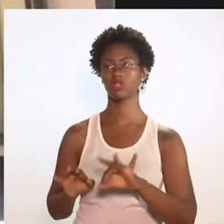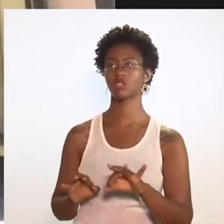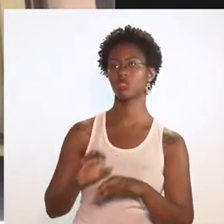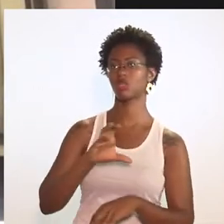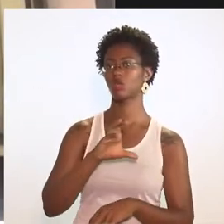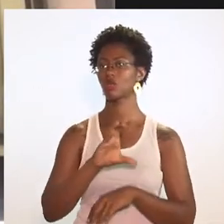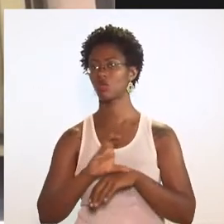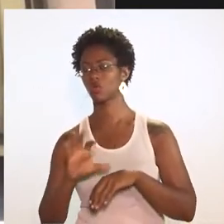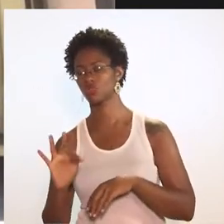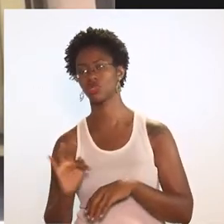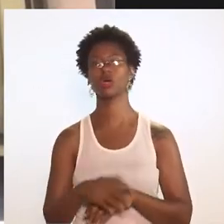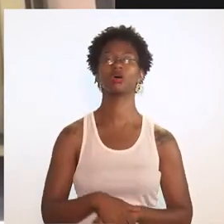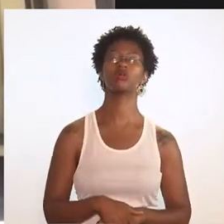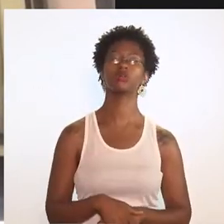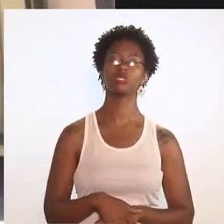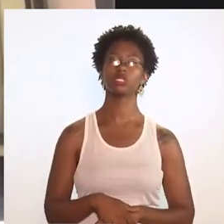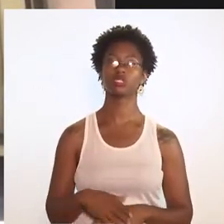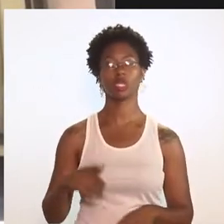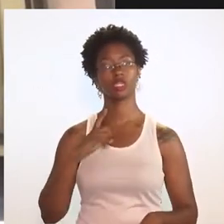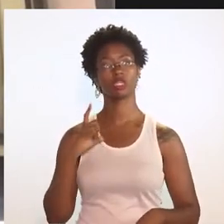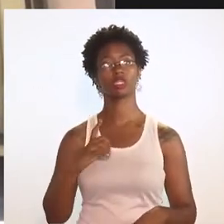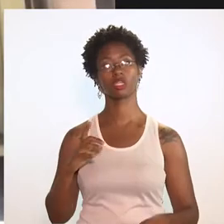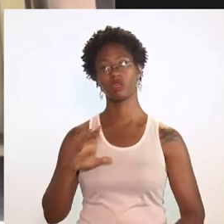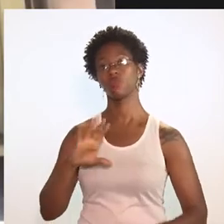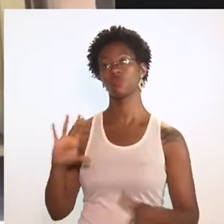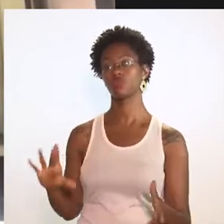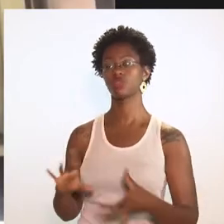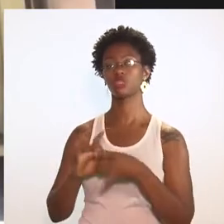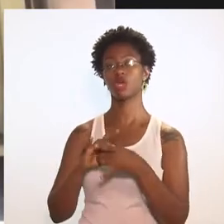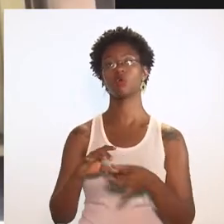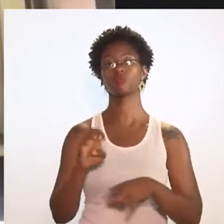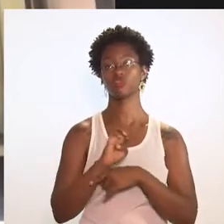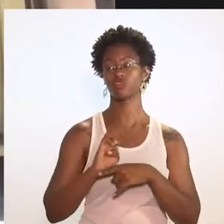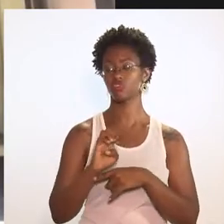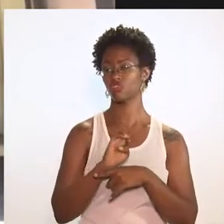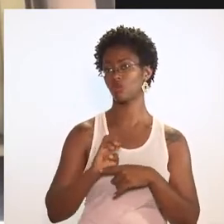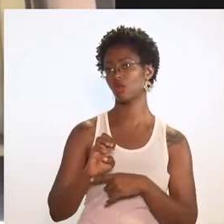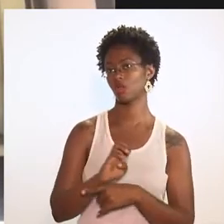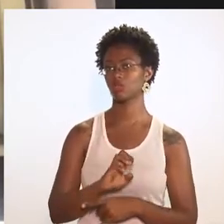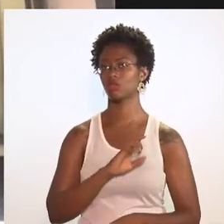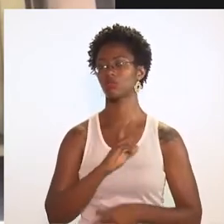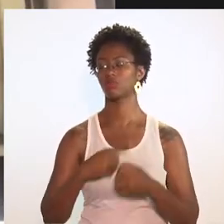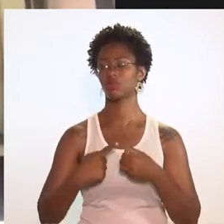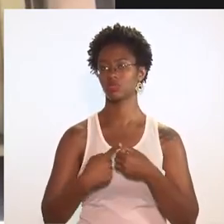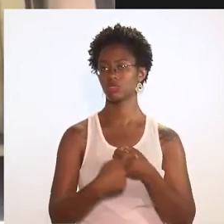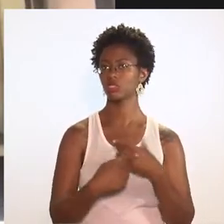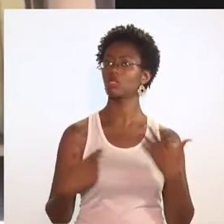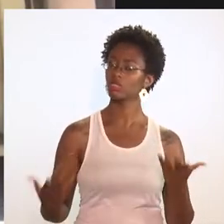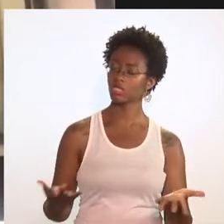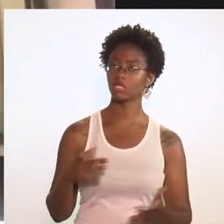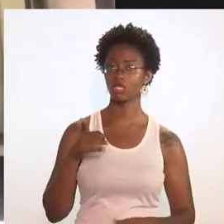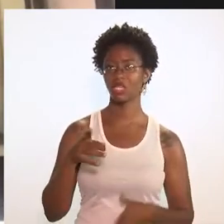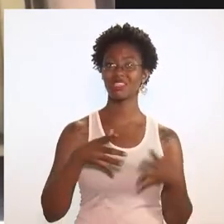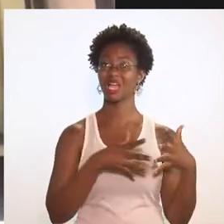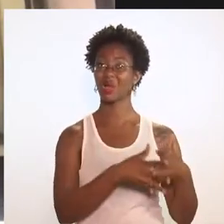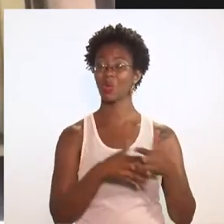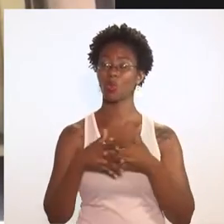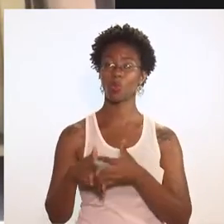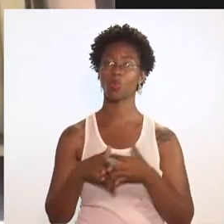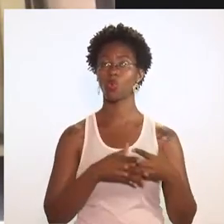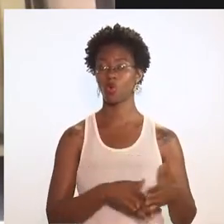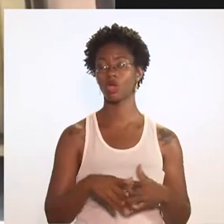organização da Constituição, você tem união, estado e município, onde o ente menor acaba tendo que receber dos outros entes. Então, essa